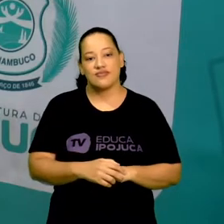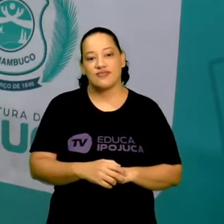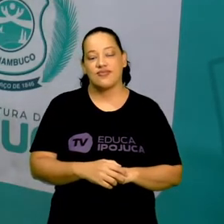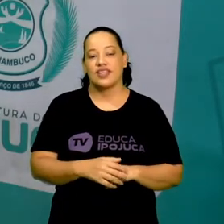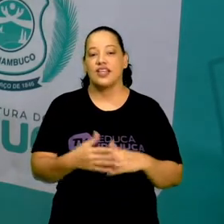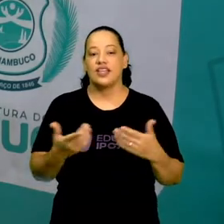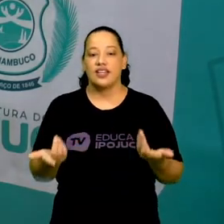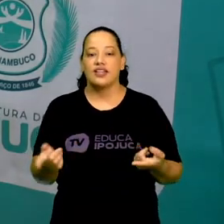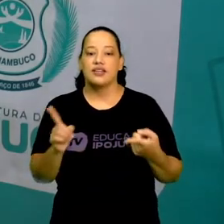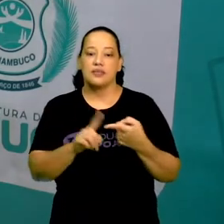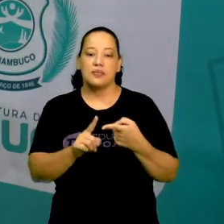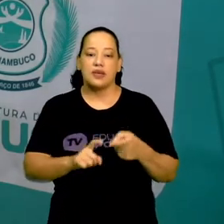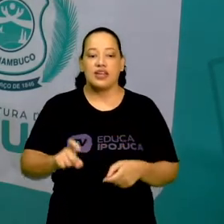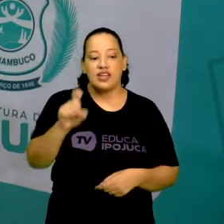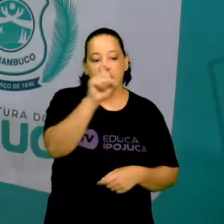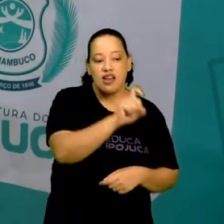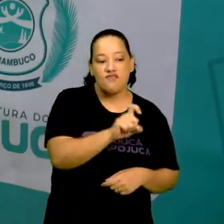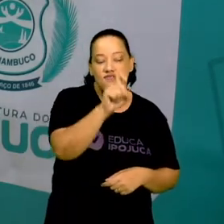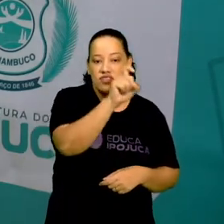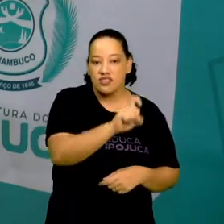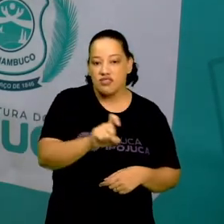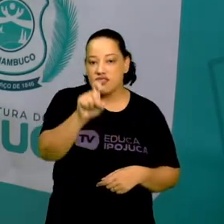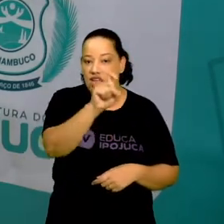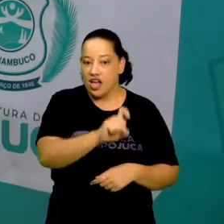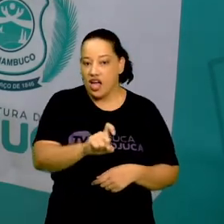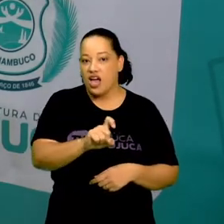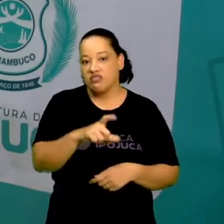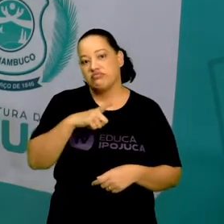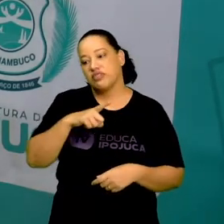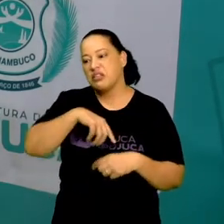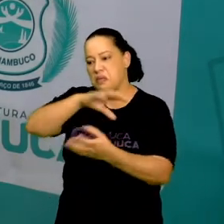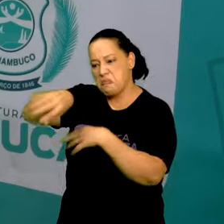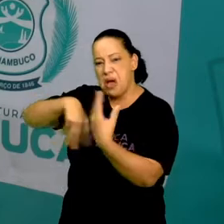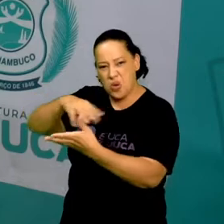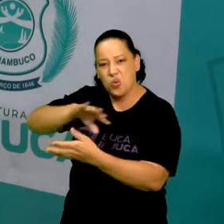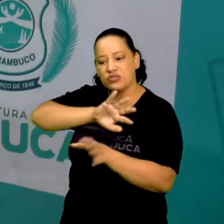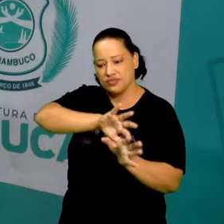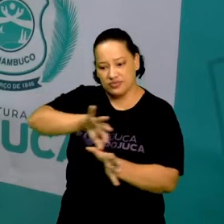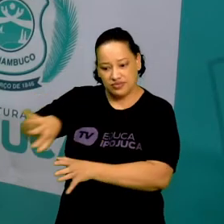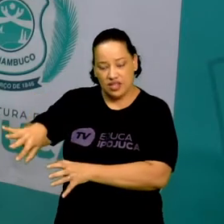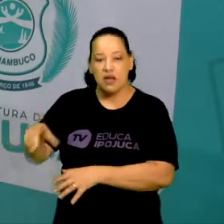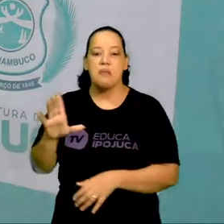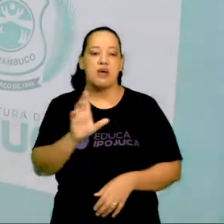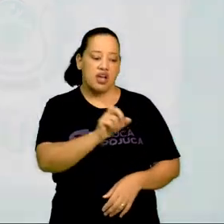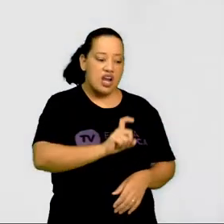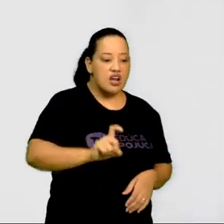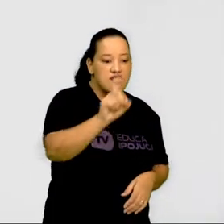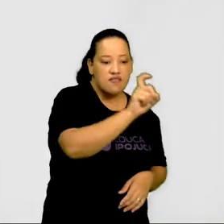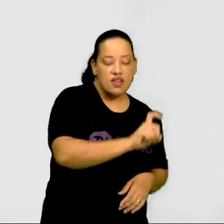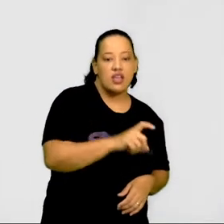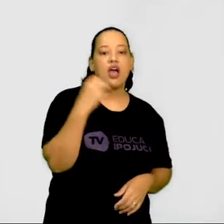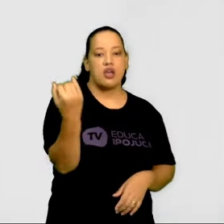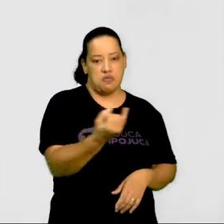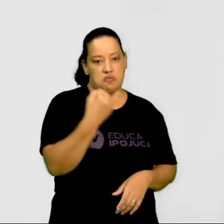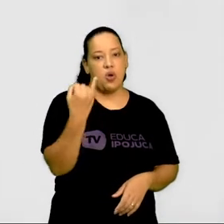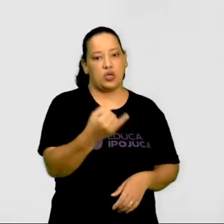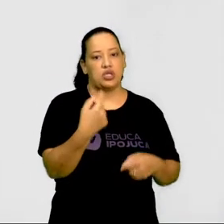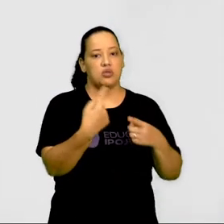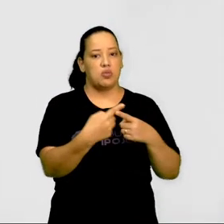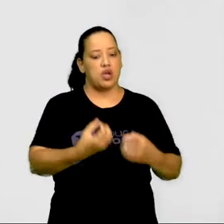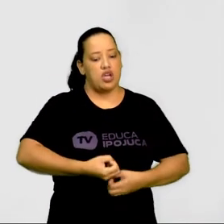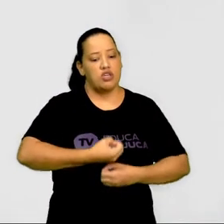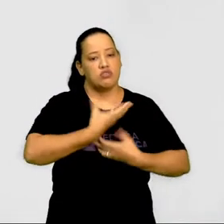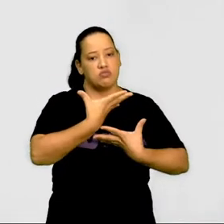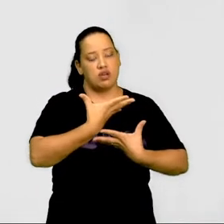A grafitagem, tirando esse contexto da bagunça, grafitagem também tem sua importância, porque ela também é uma expressão